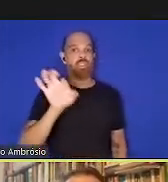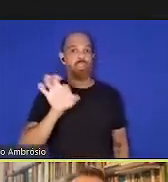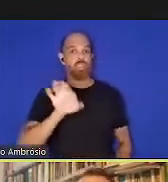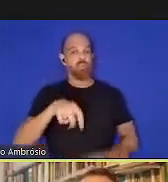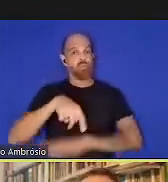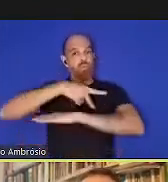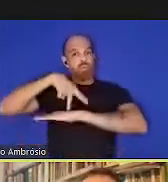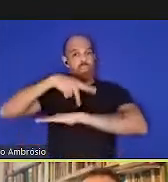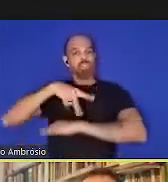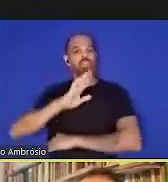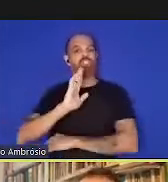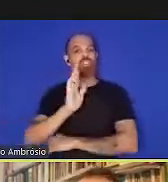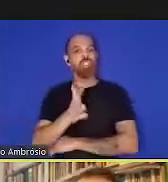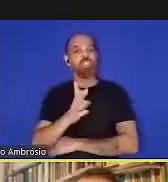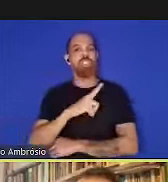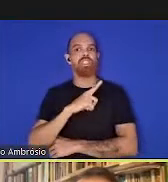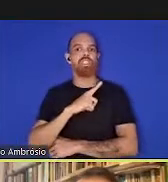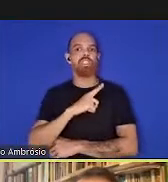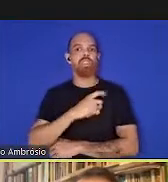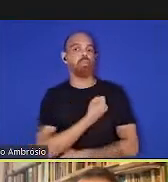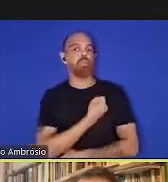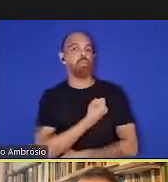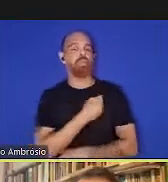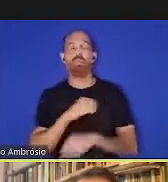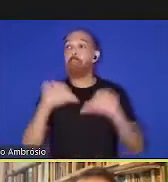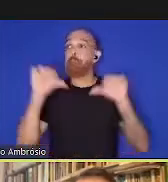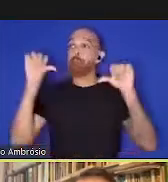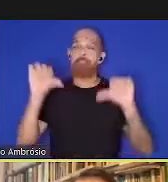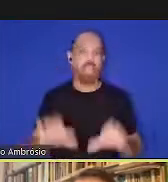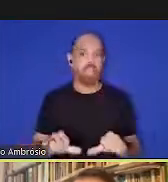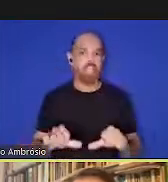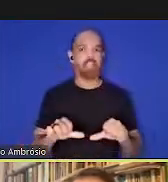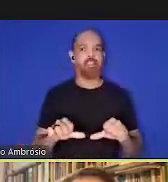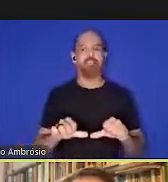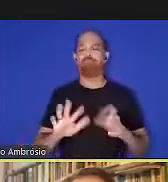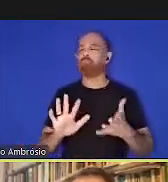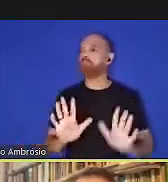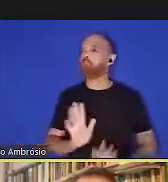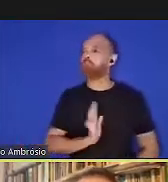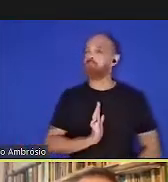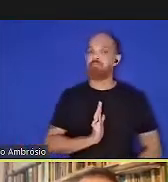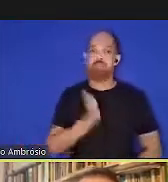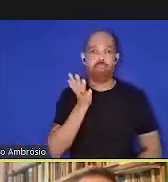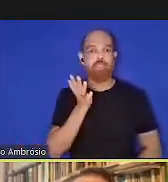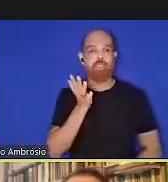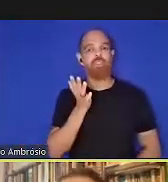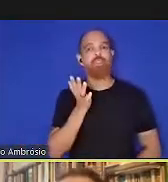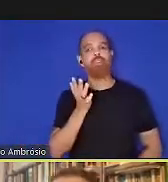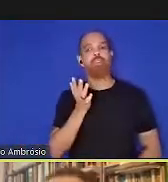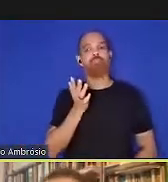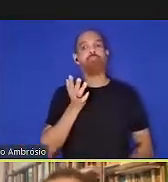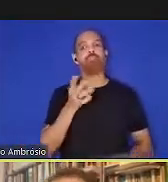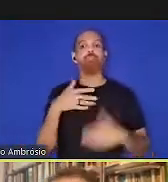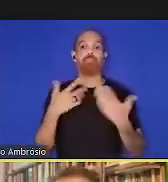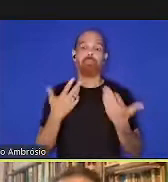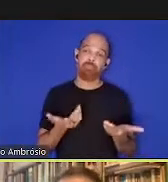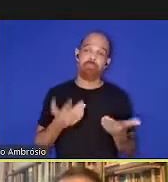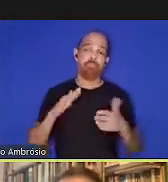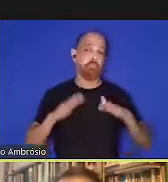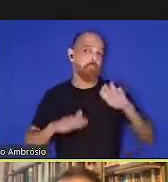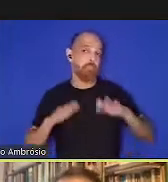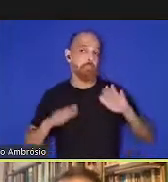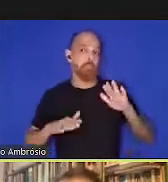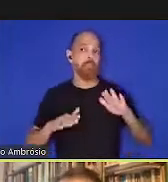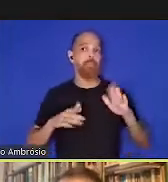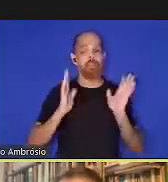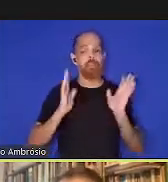tiveram uma pontuação péssima, catastrófica, e talvez, bom, vamos seguir